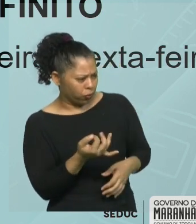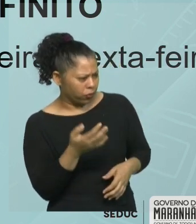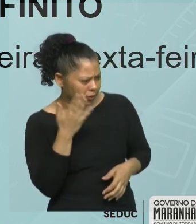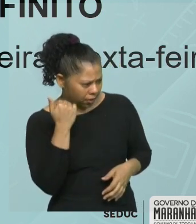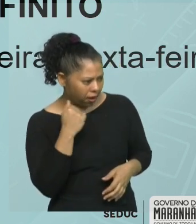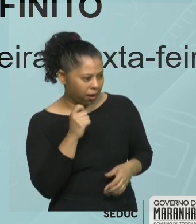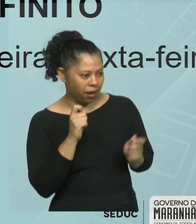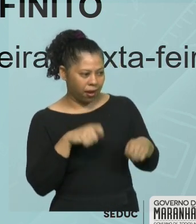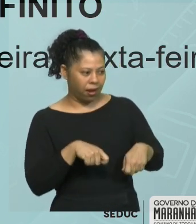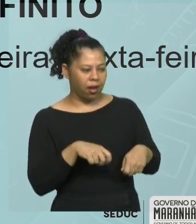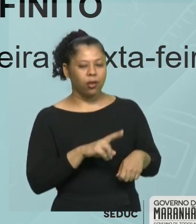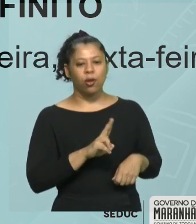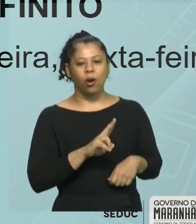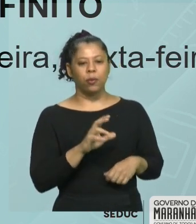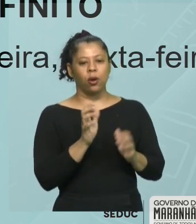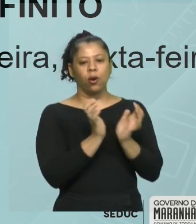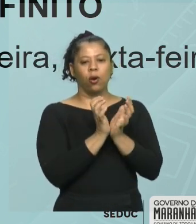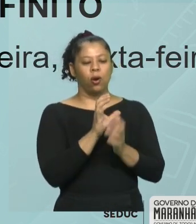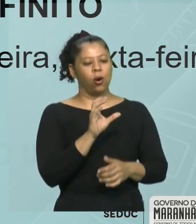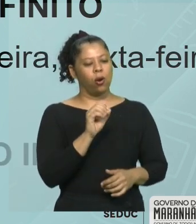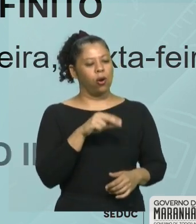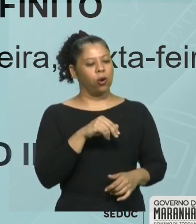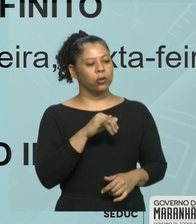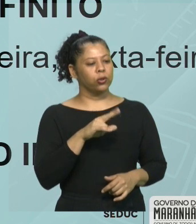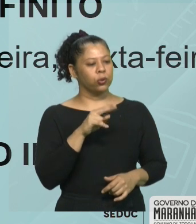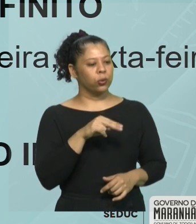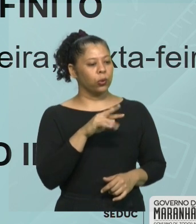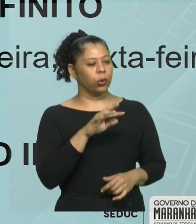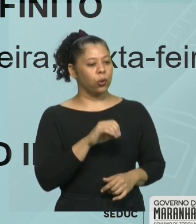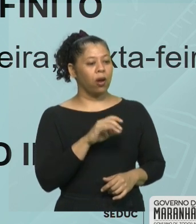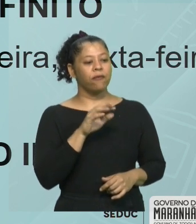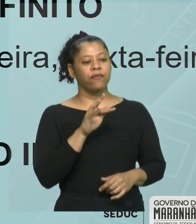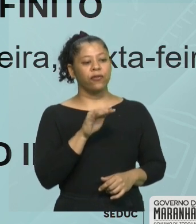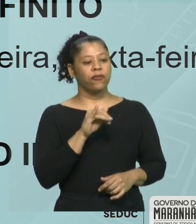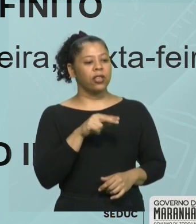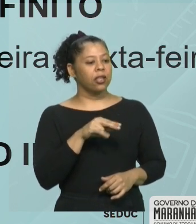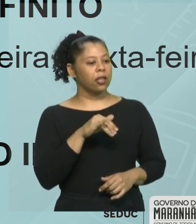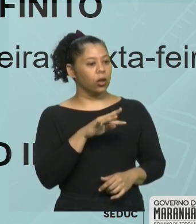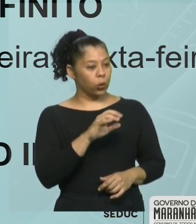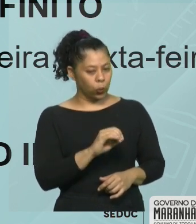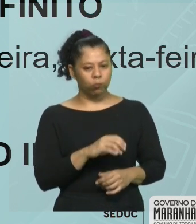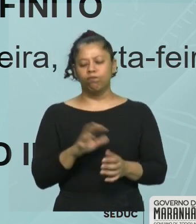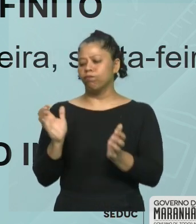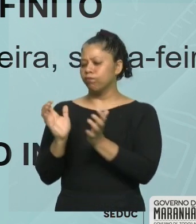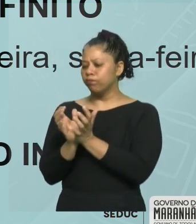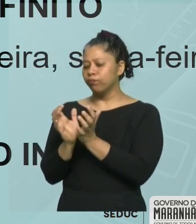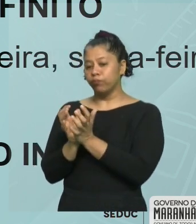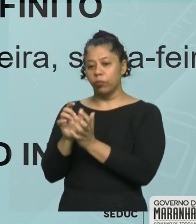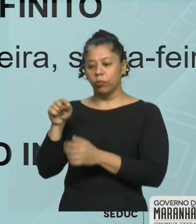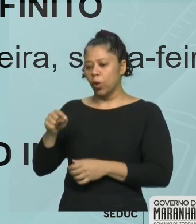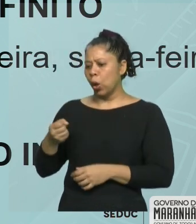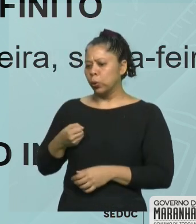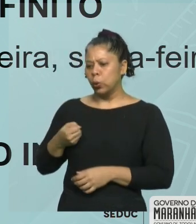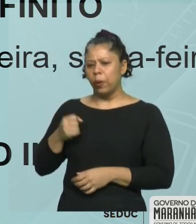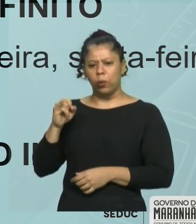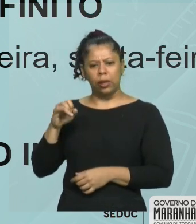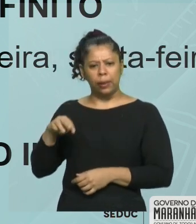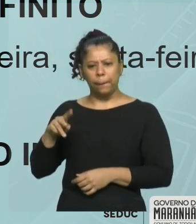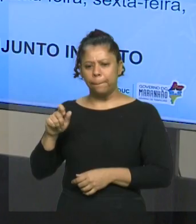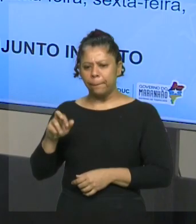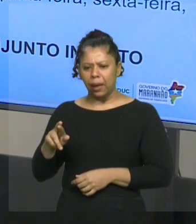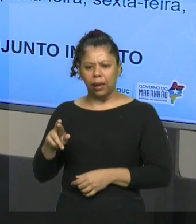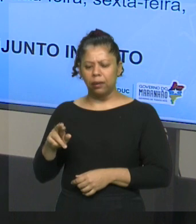eu chamo de conjunto finito. Agora, no caso do conjunto dos números ímpares, que não tem como você